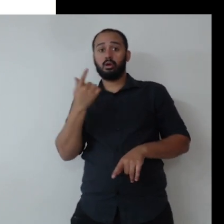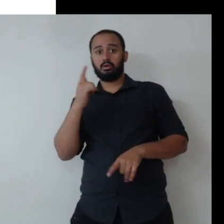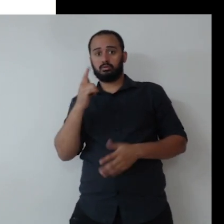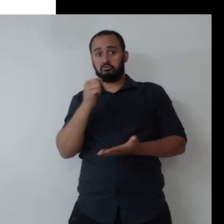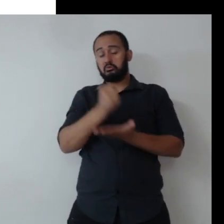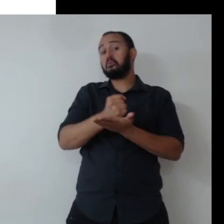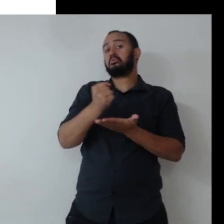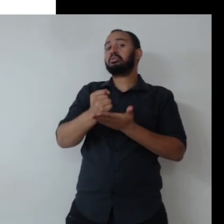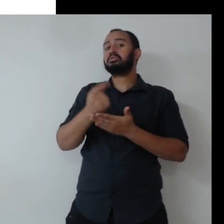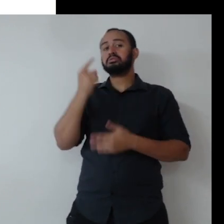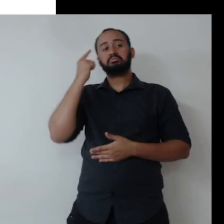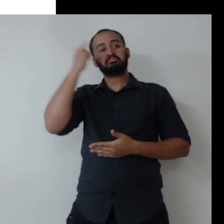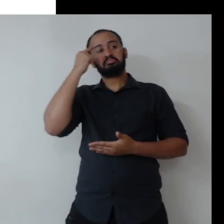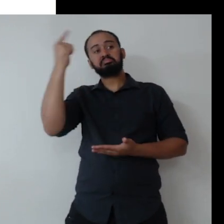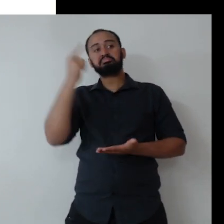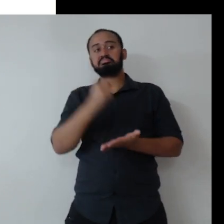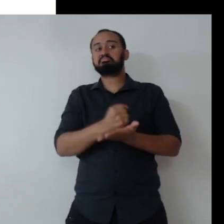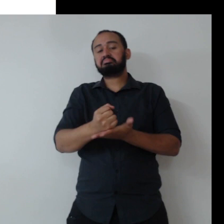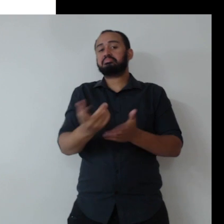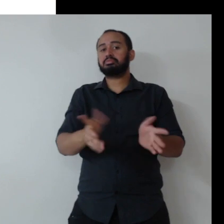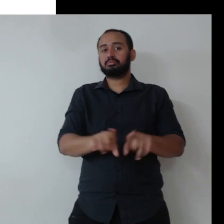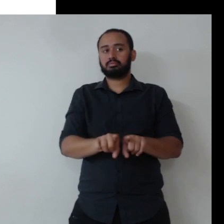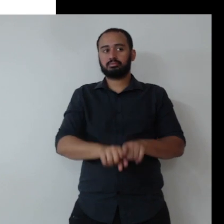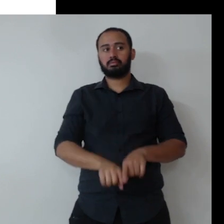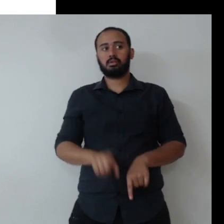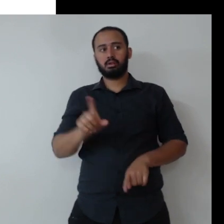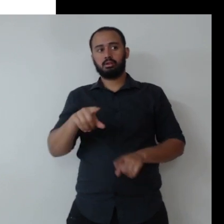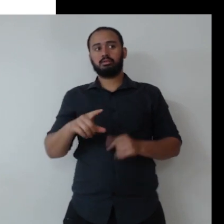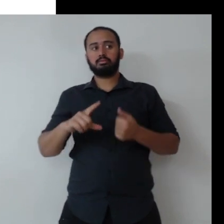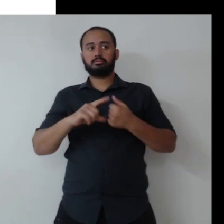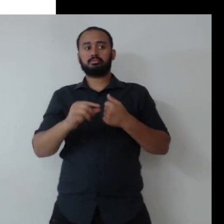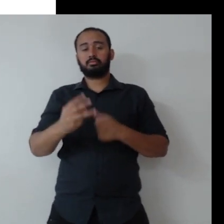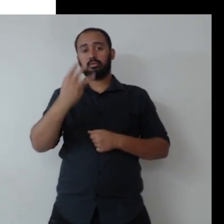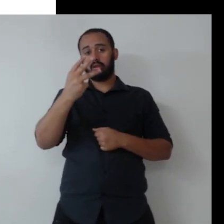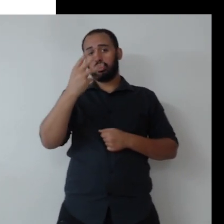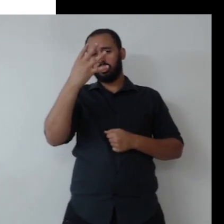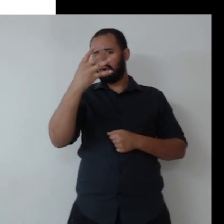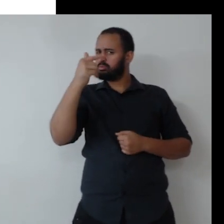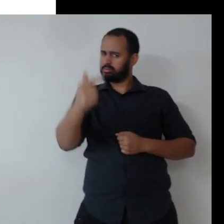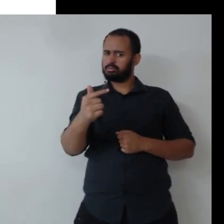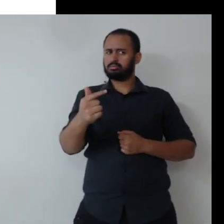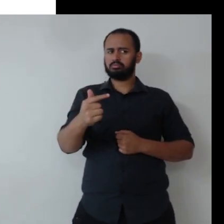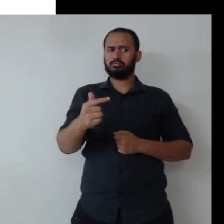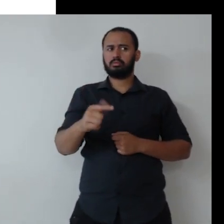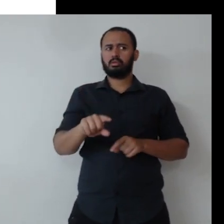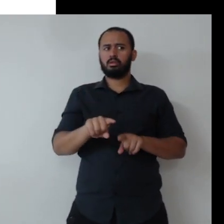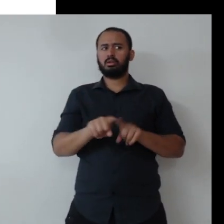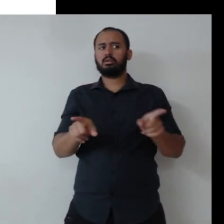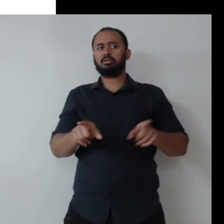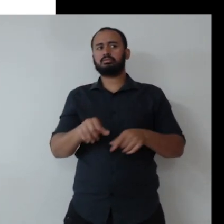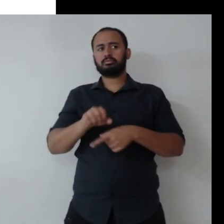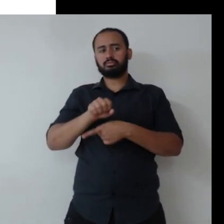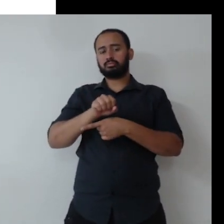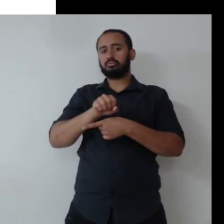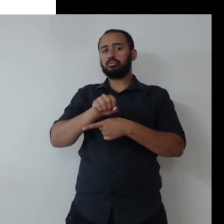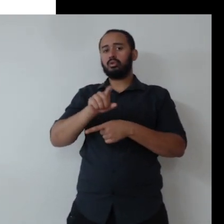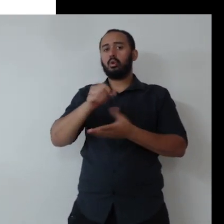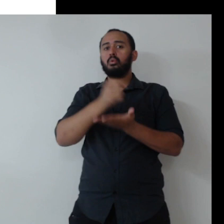contratações compartilhadas. Inclusive, a resolução 347 do judiciário trata de contratações compartilhadas. Então, assim,